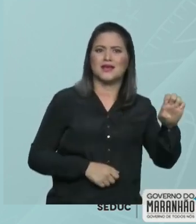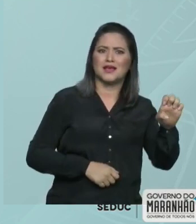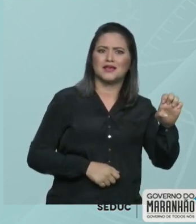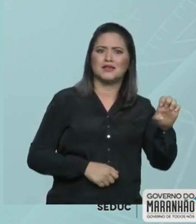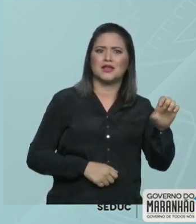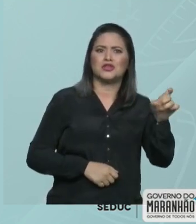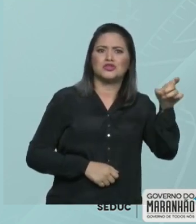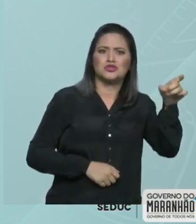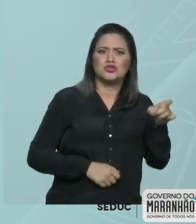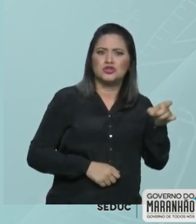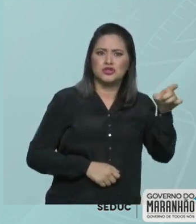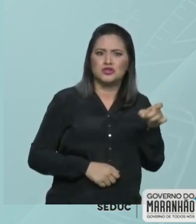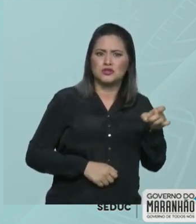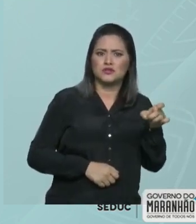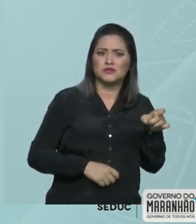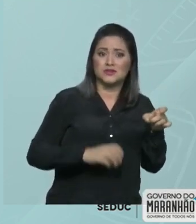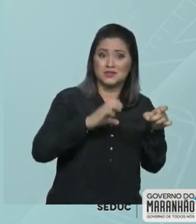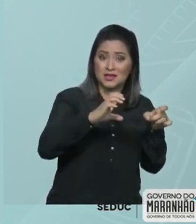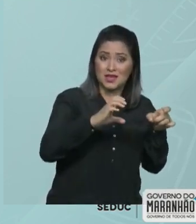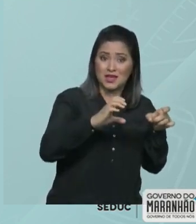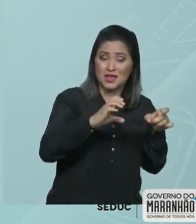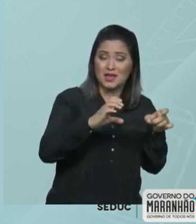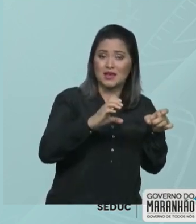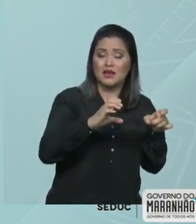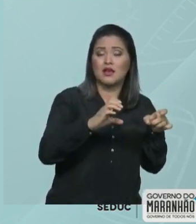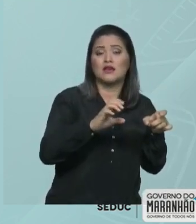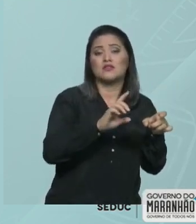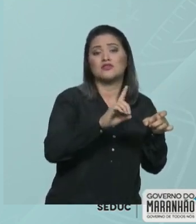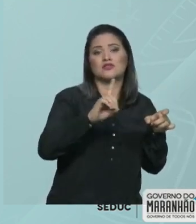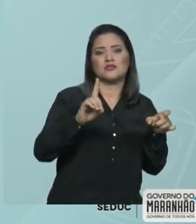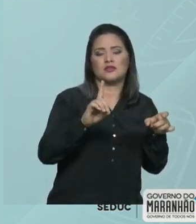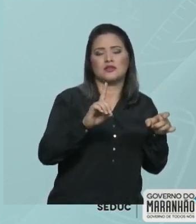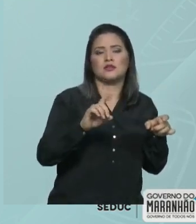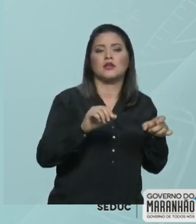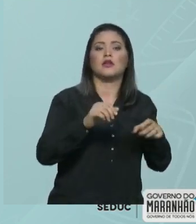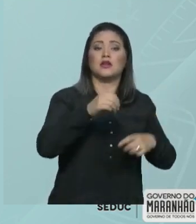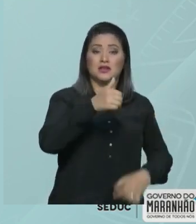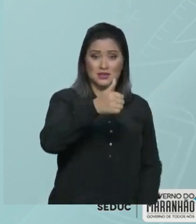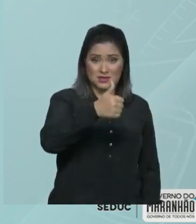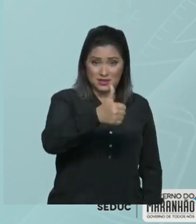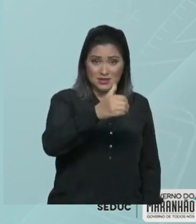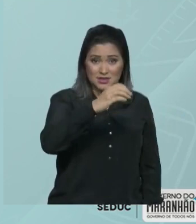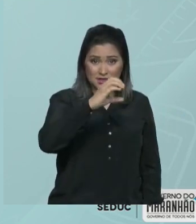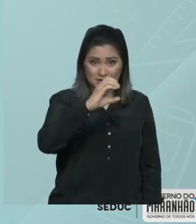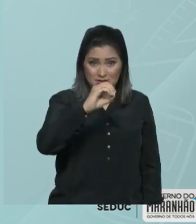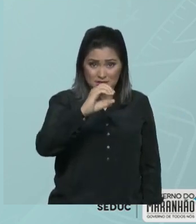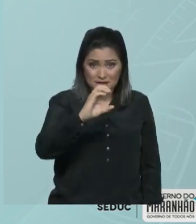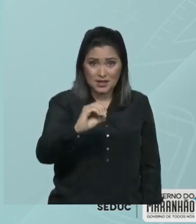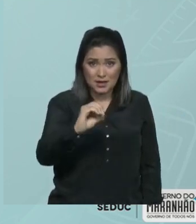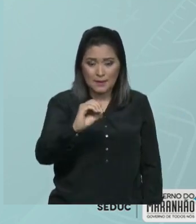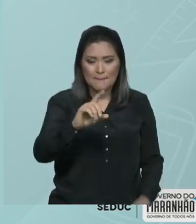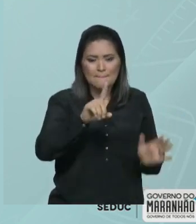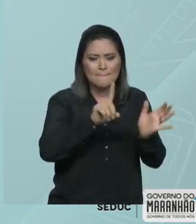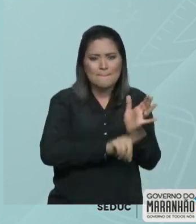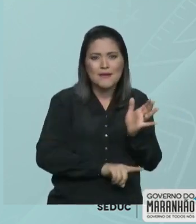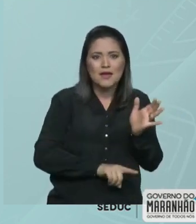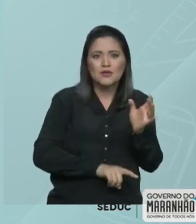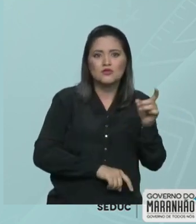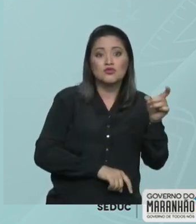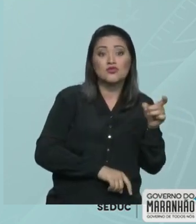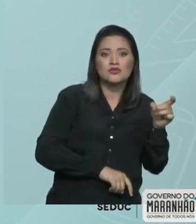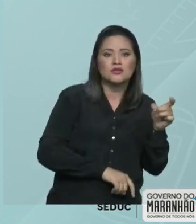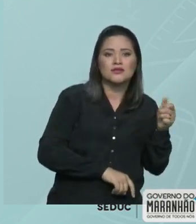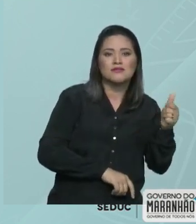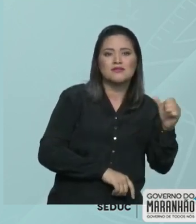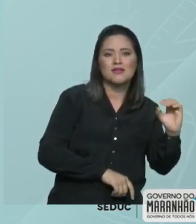E aí, vai ficar 100 menos 10. Logo, eu tenho 90. CD. O C